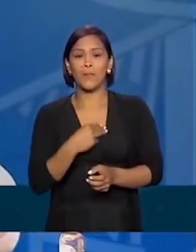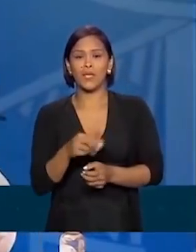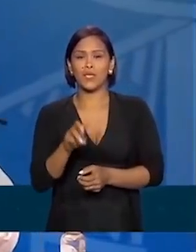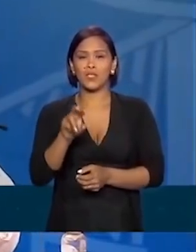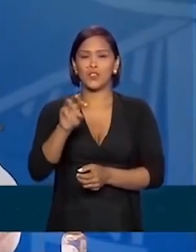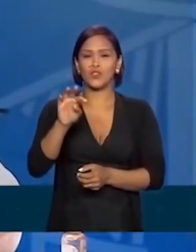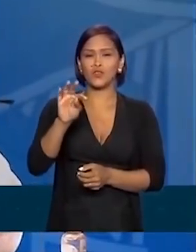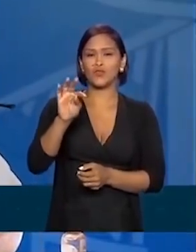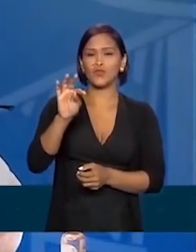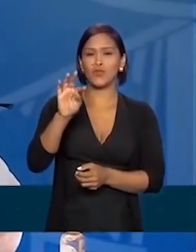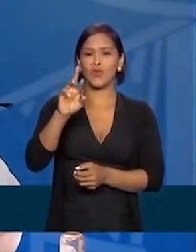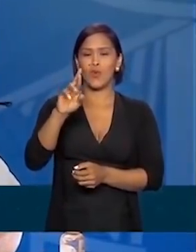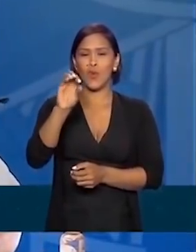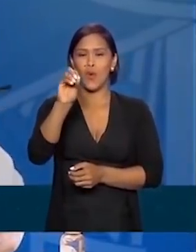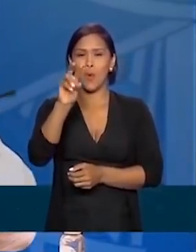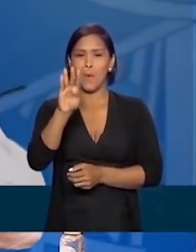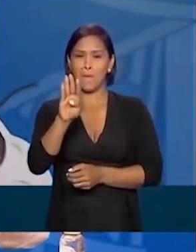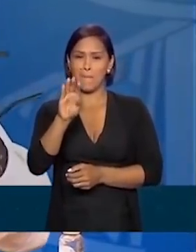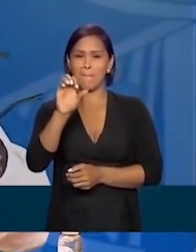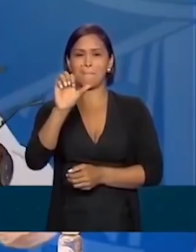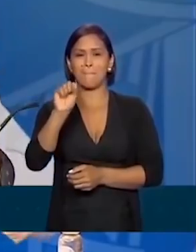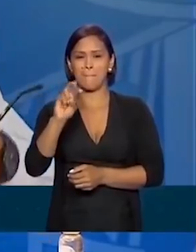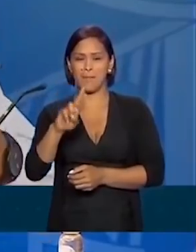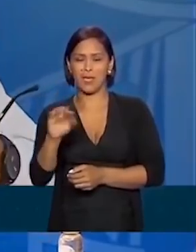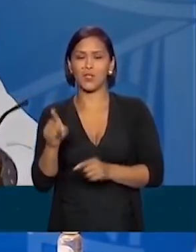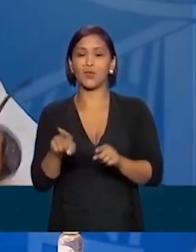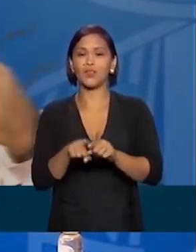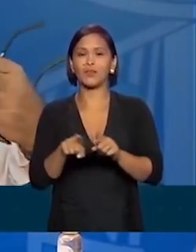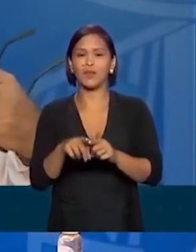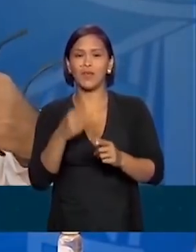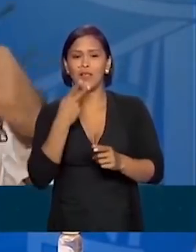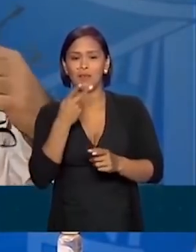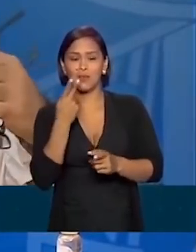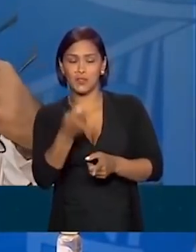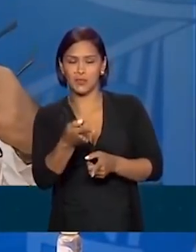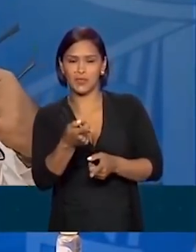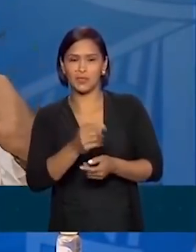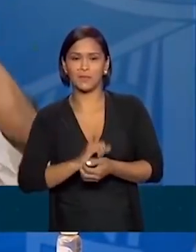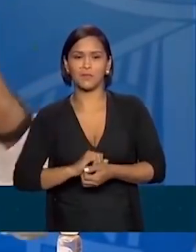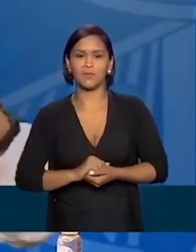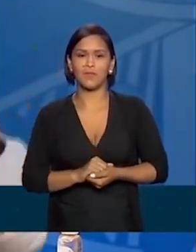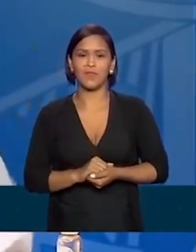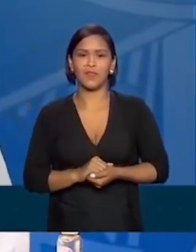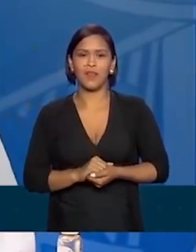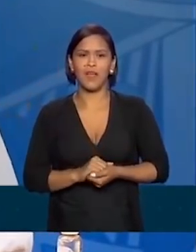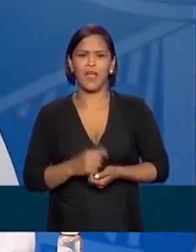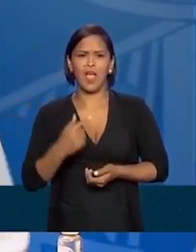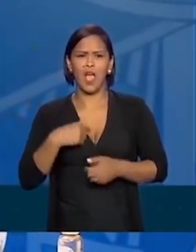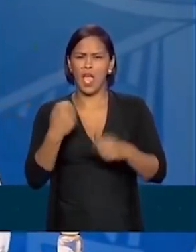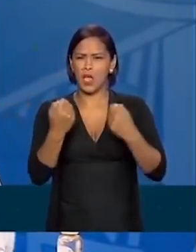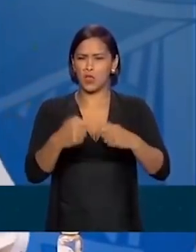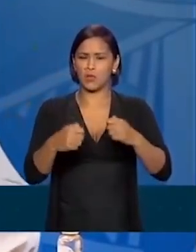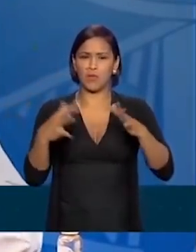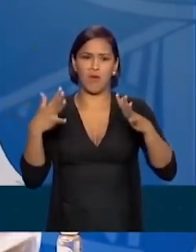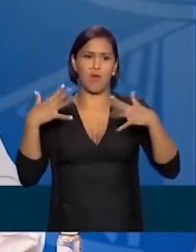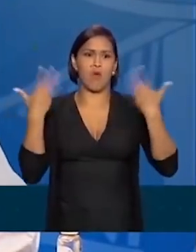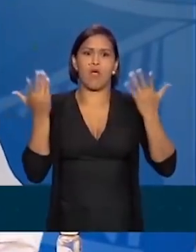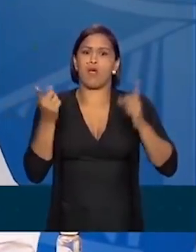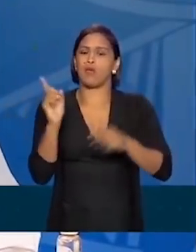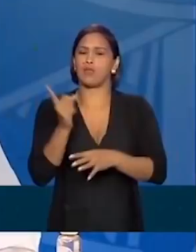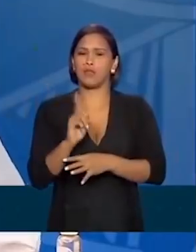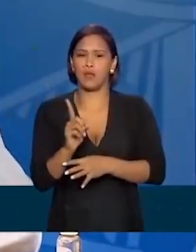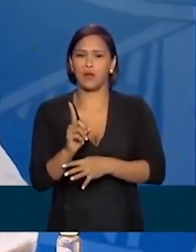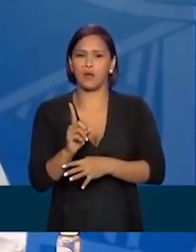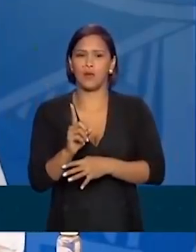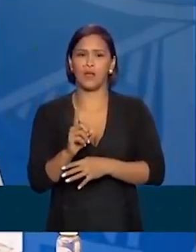isso precisa chegar nas pessoas, para as pessoas saberem assim, olha, eu não preciso me desesperar, eu posso... Agora, nós temos problemas de